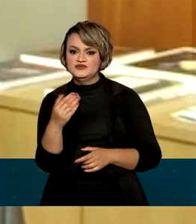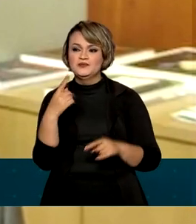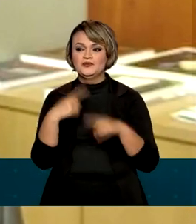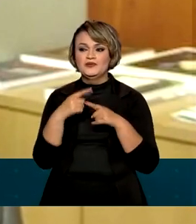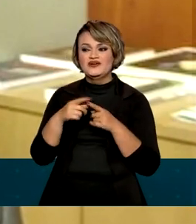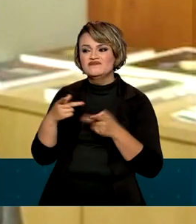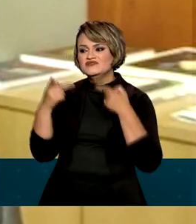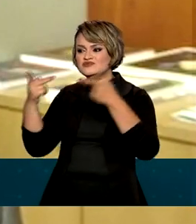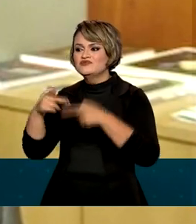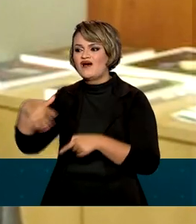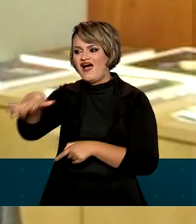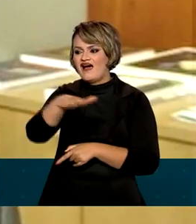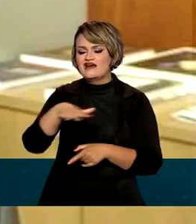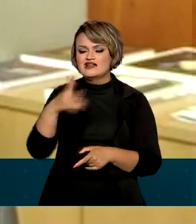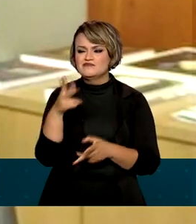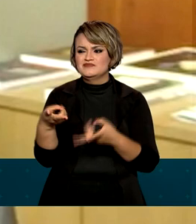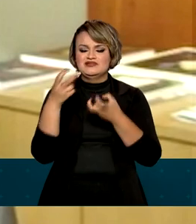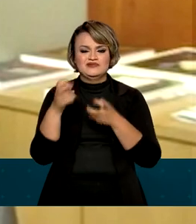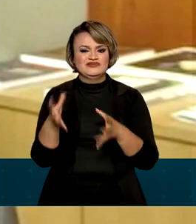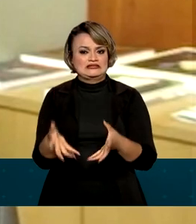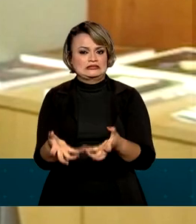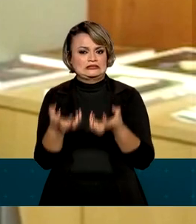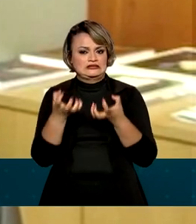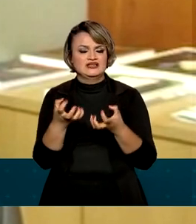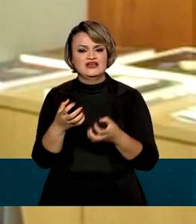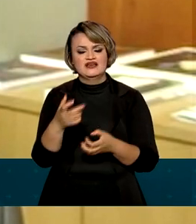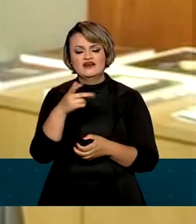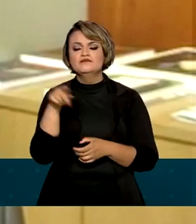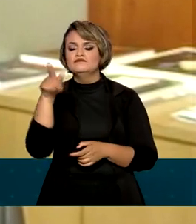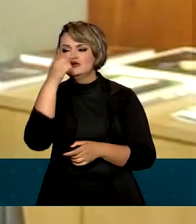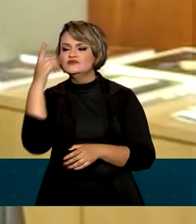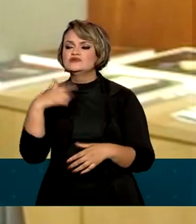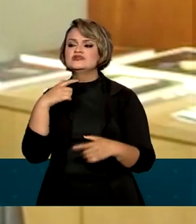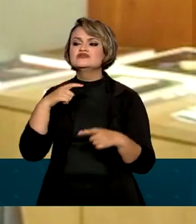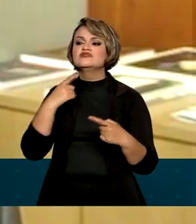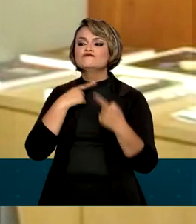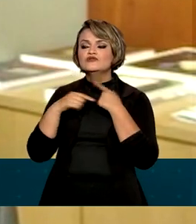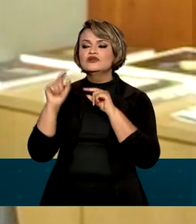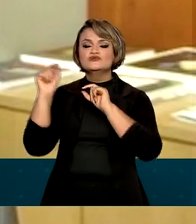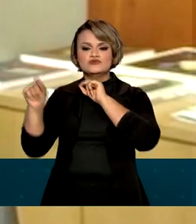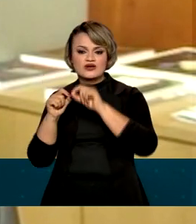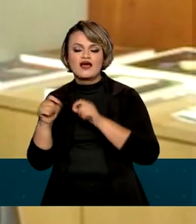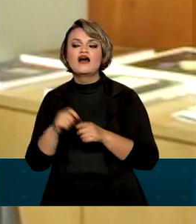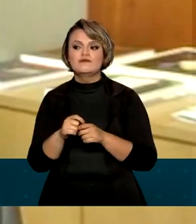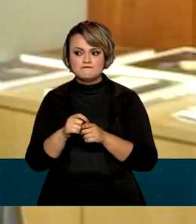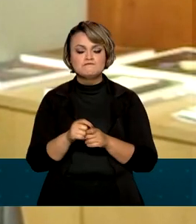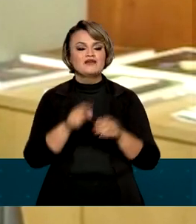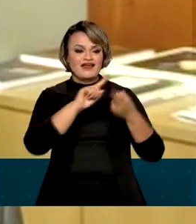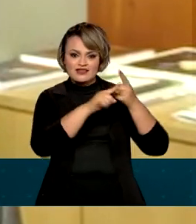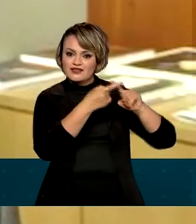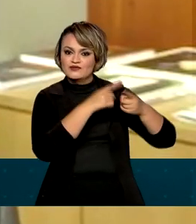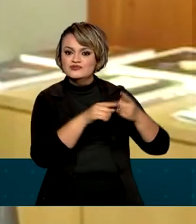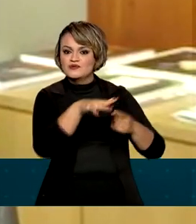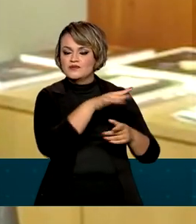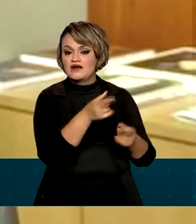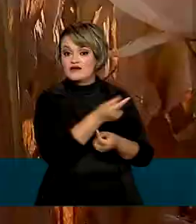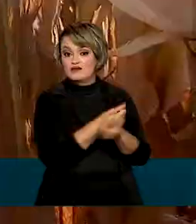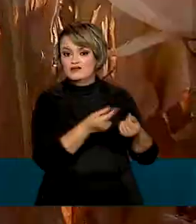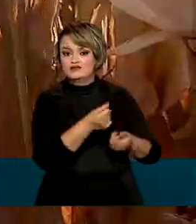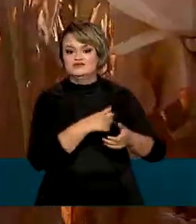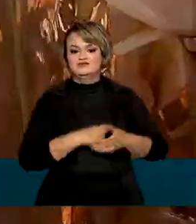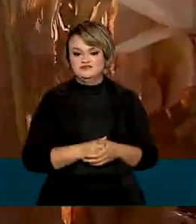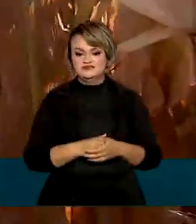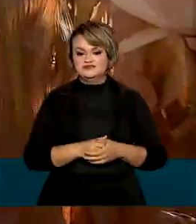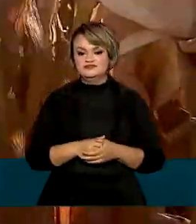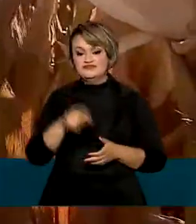visitar as regiões atingidas, ouvir o pleito do setor e fazer uma ampla negociação com a área econômica do governo.